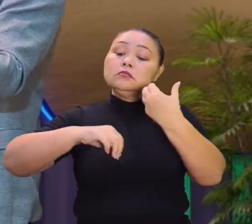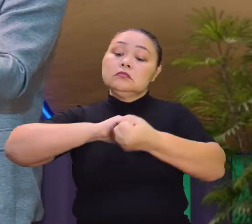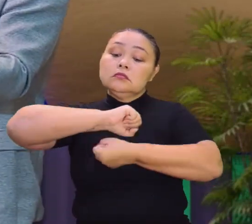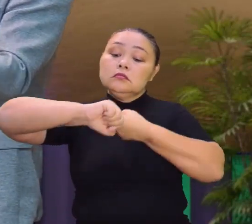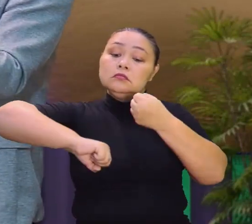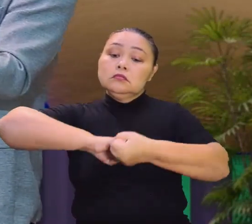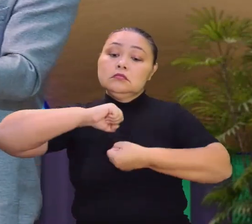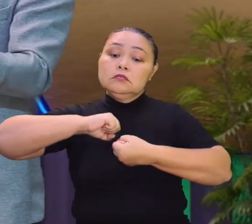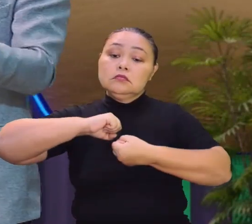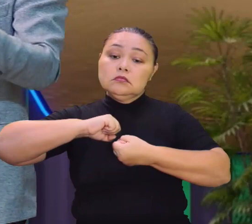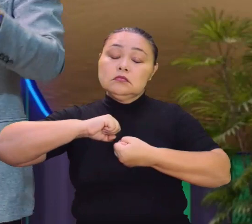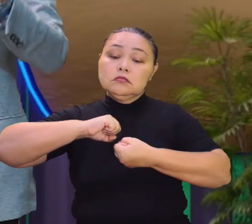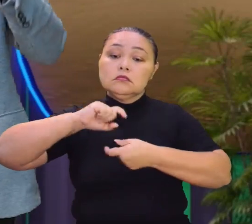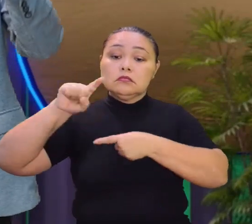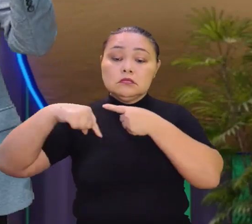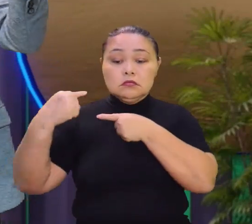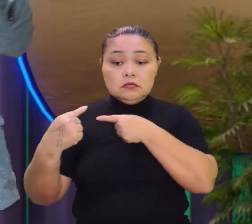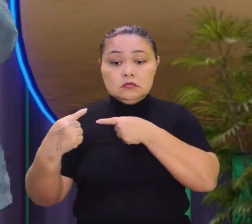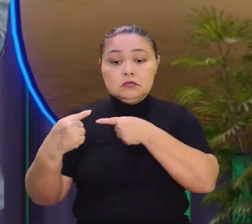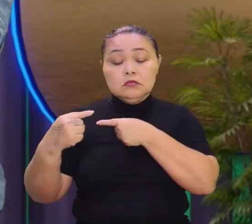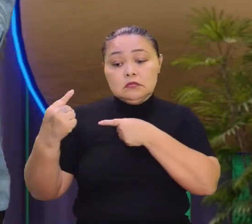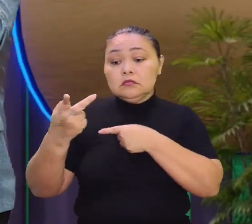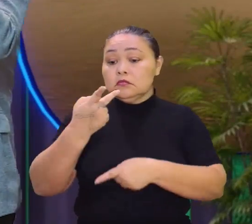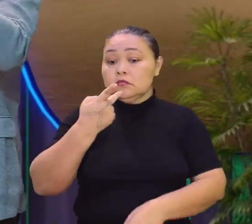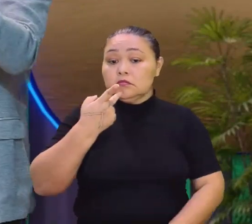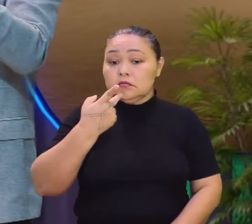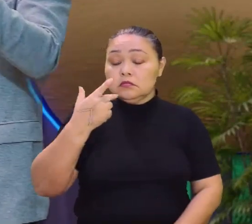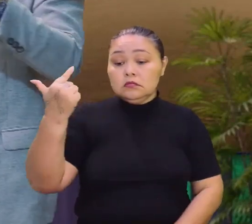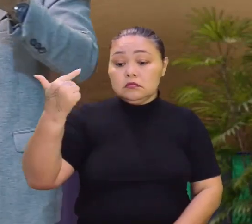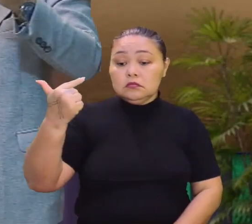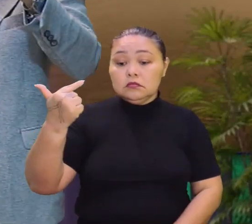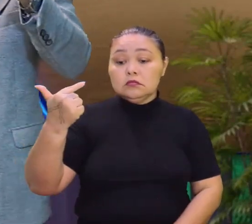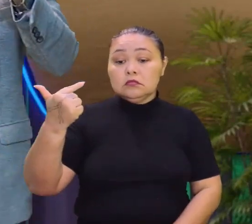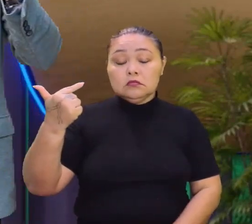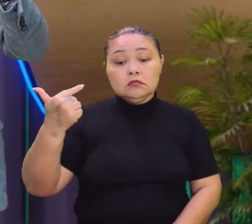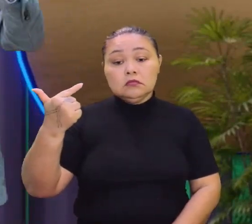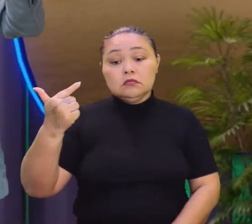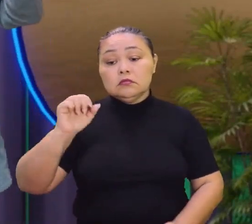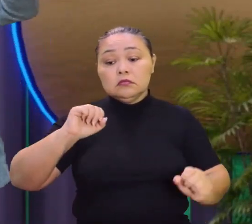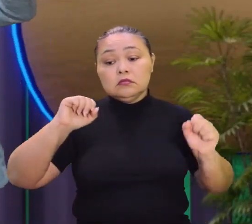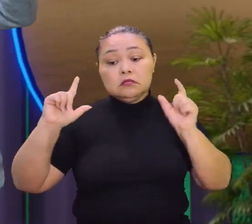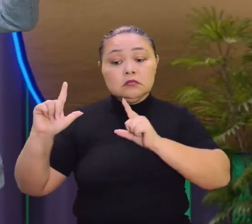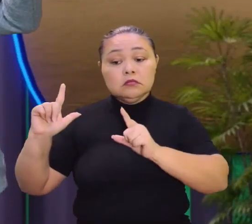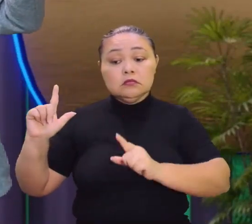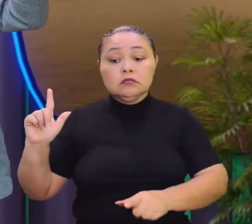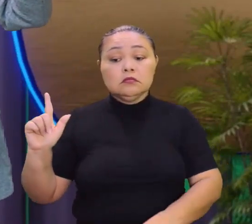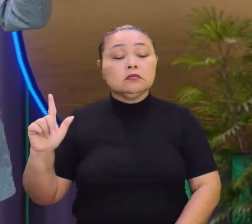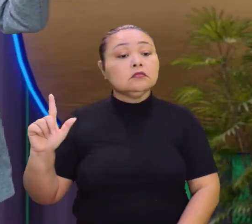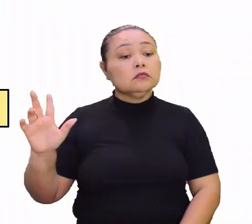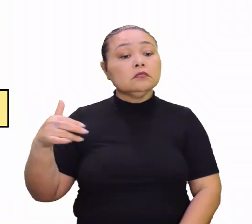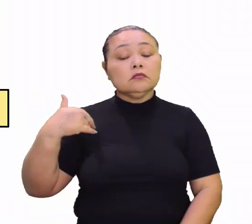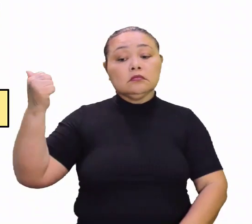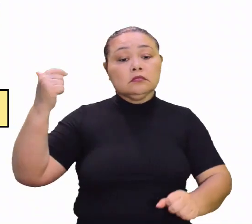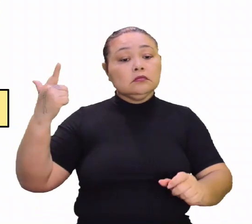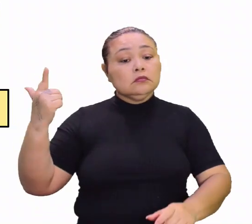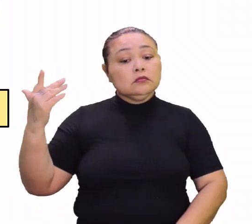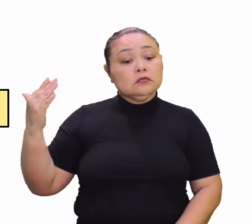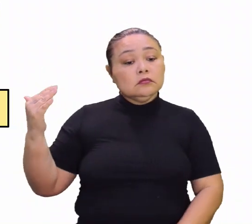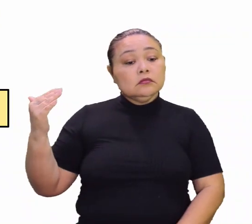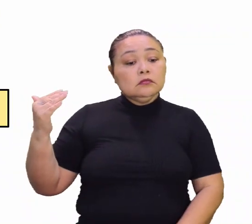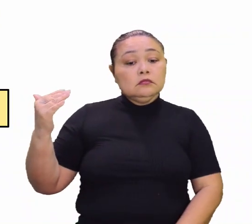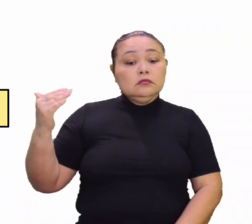sustentável e aquele tópico ali. Nós estamos falando daquele segundo tópico. Vamos lá, diretor? Vamos lá. Por gentileza. No quadro,